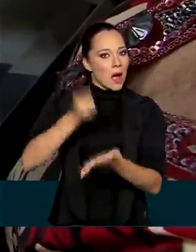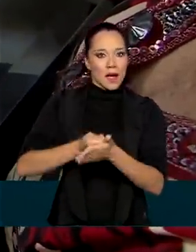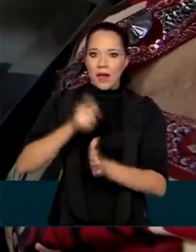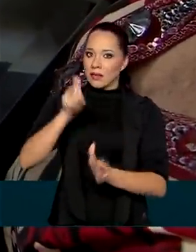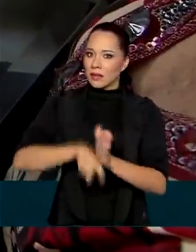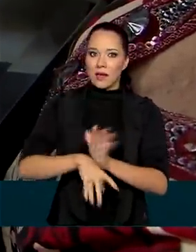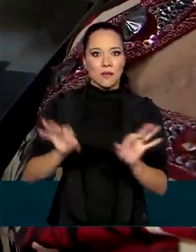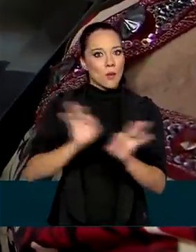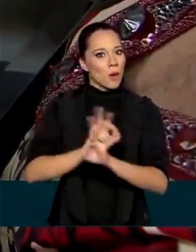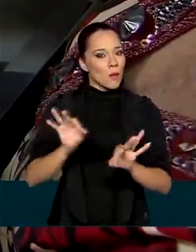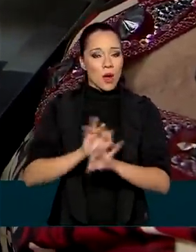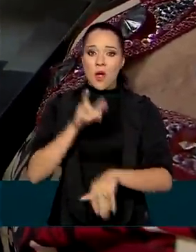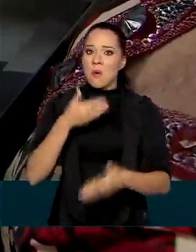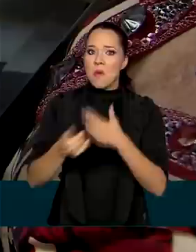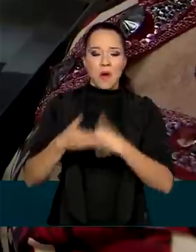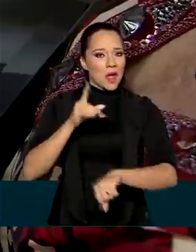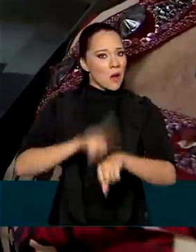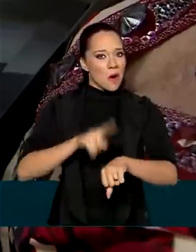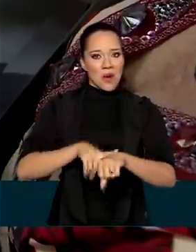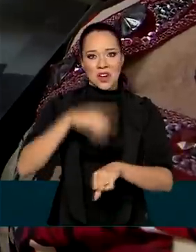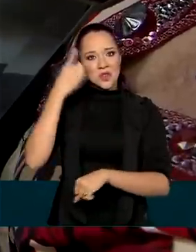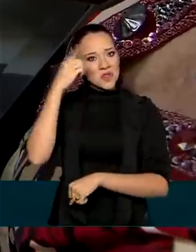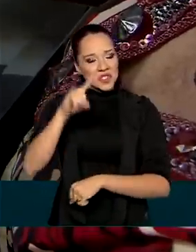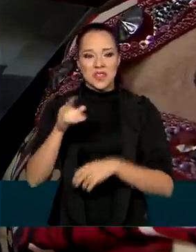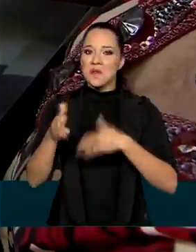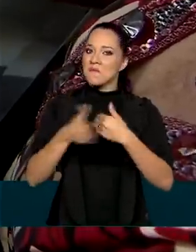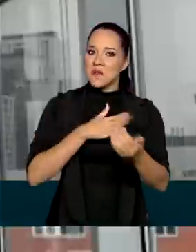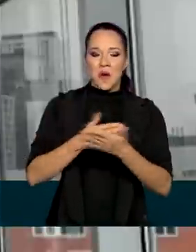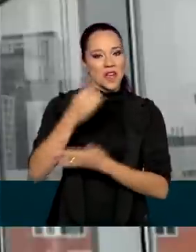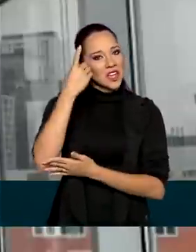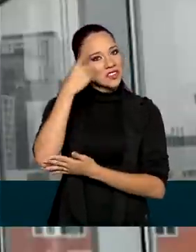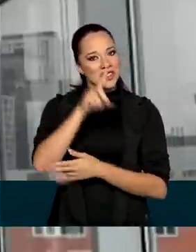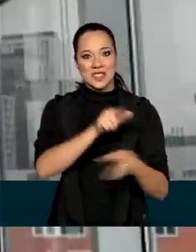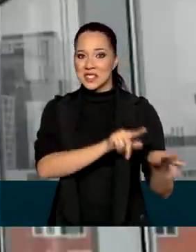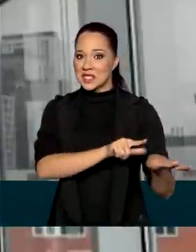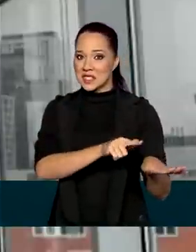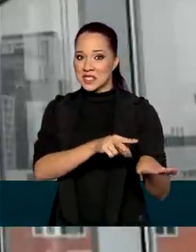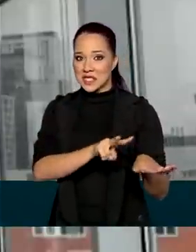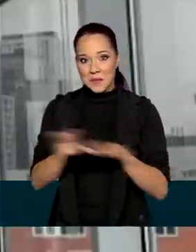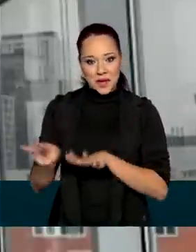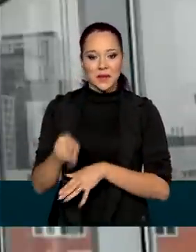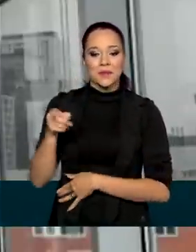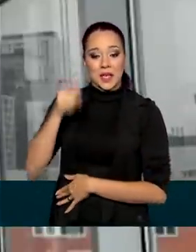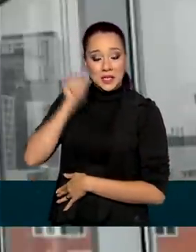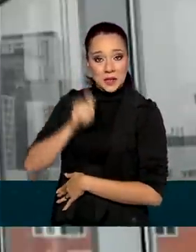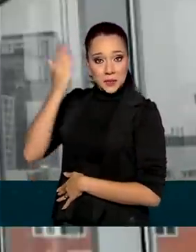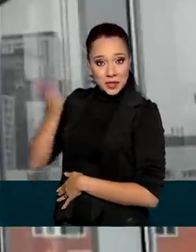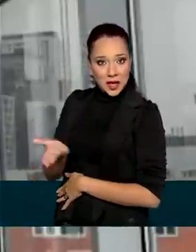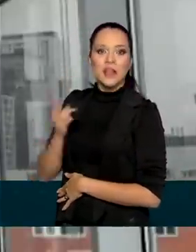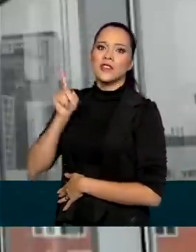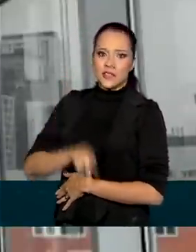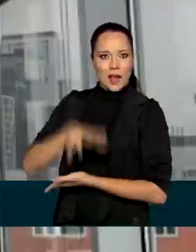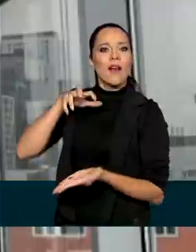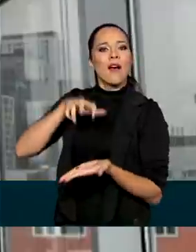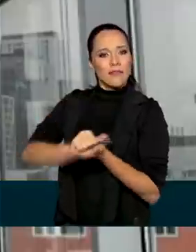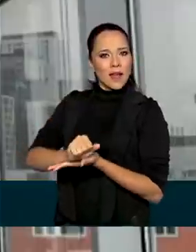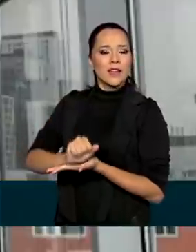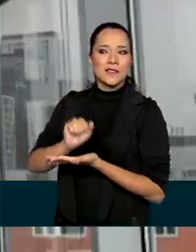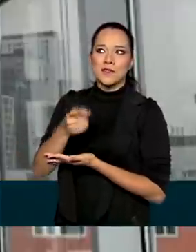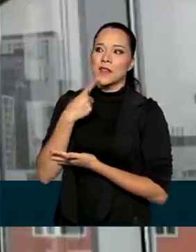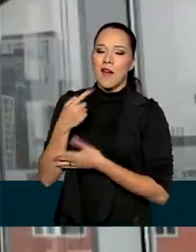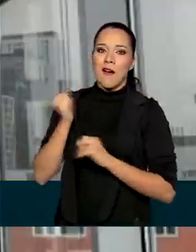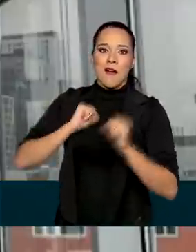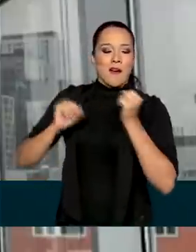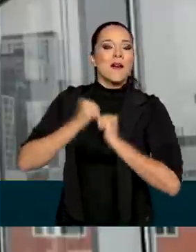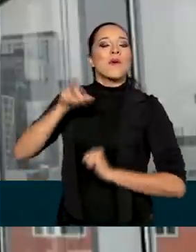taxas e a qualquer hora do dia, qualquer dia da semana. A servidora pública, Luize, já se cadastrou e não vê